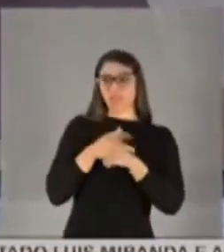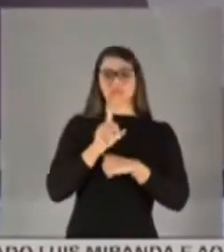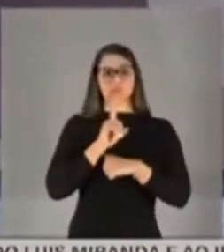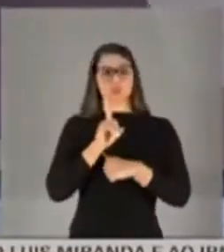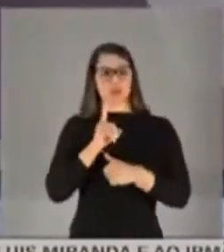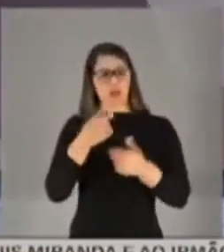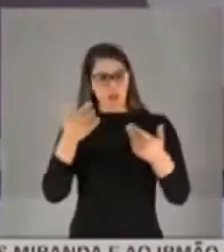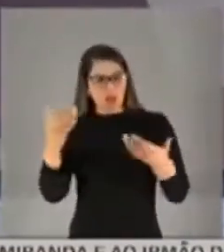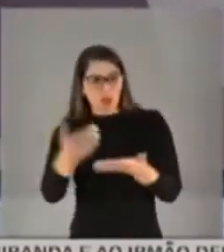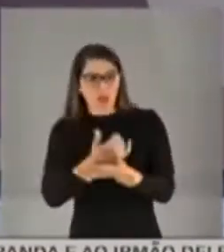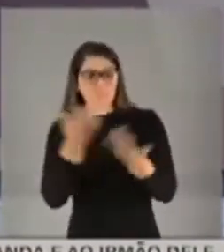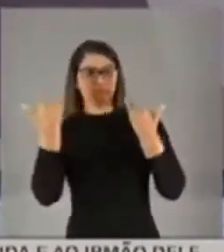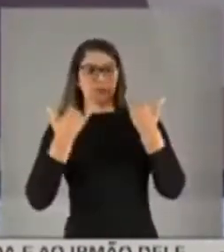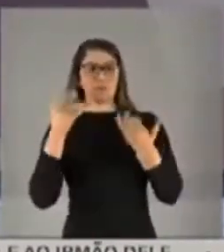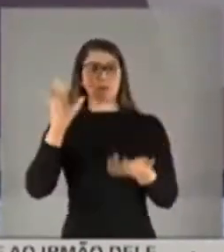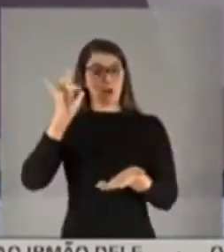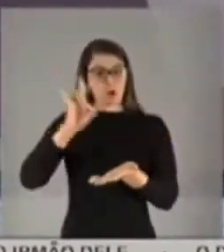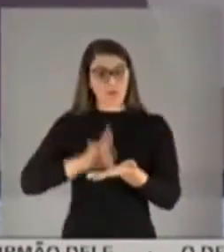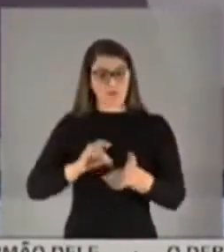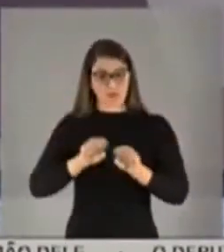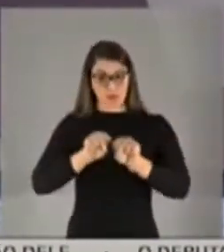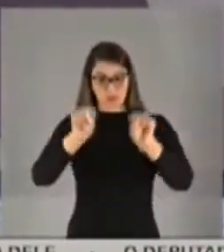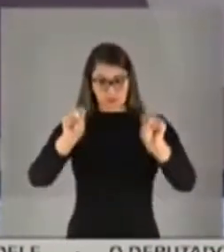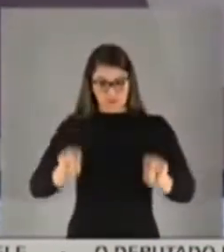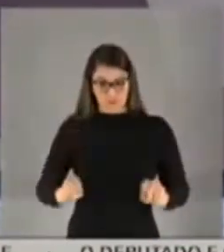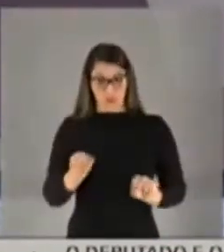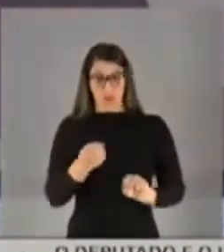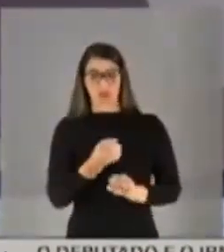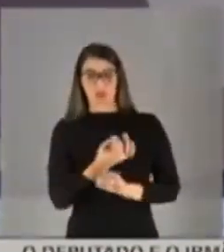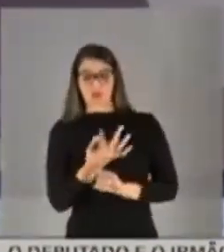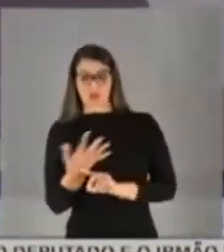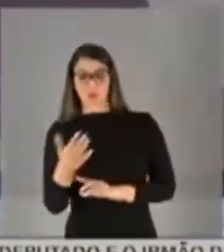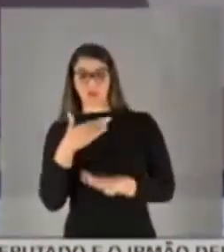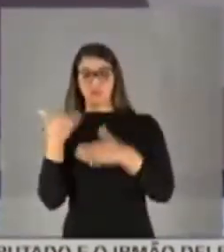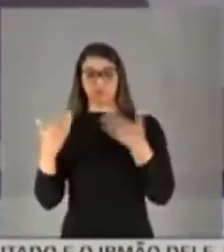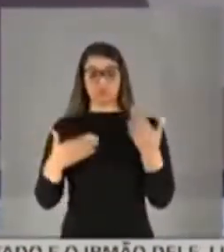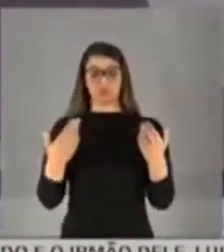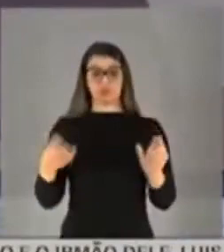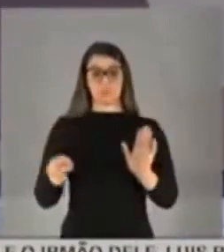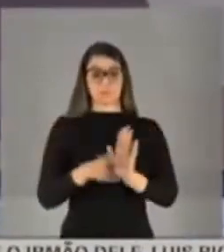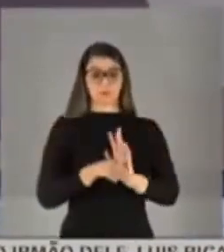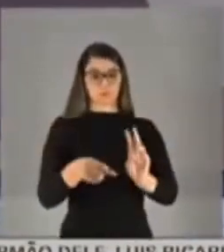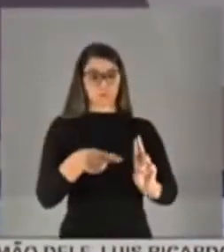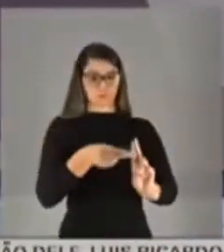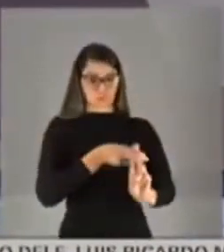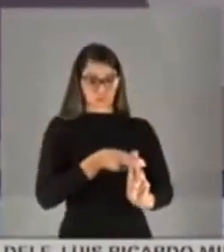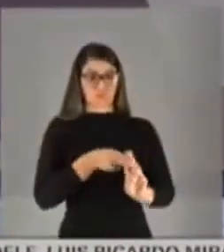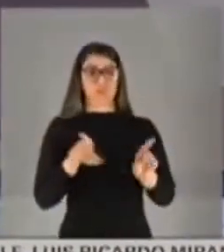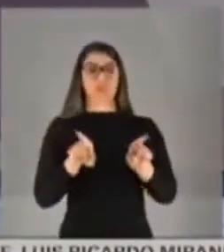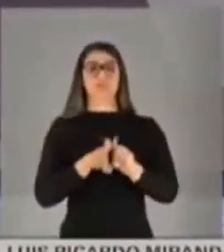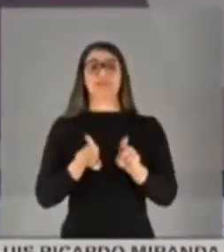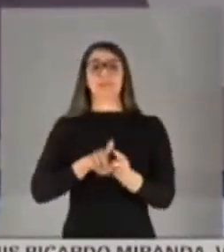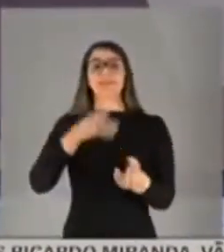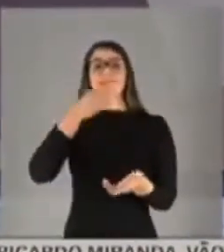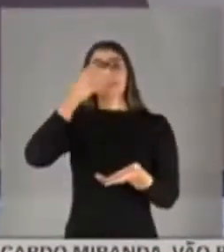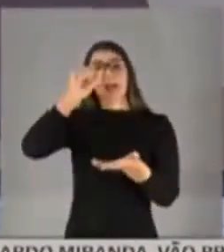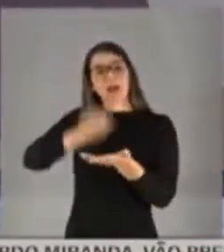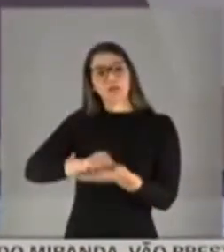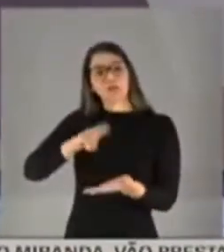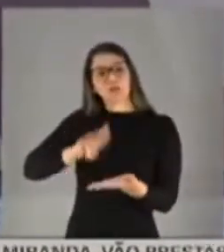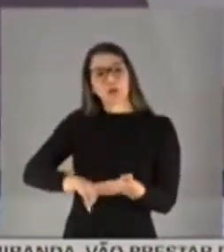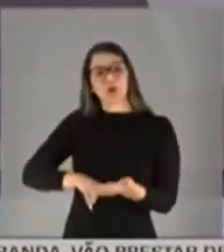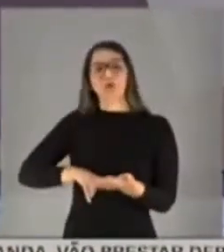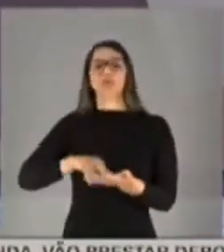dados oficiais presentes no sistema de informação de mortalidade do DataSus e também os dados do cartório do registro civil.